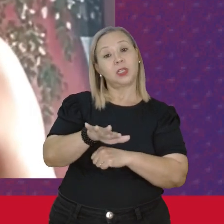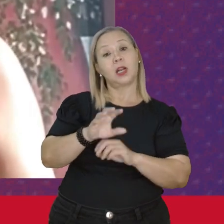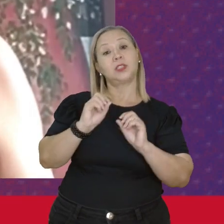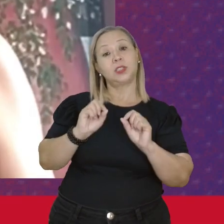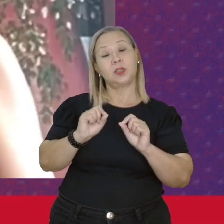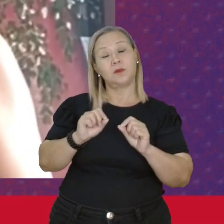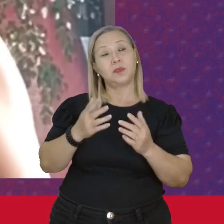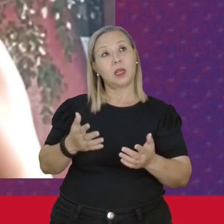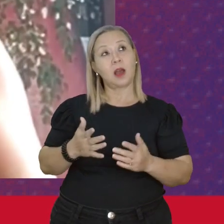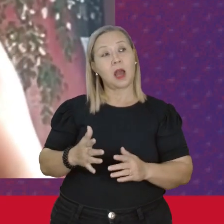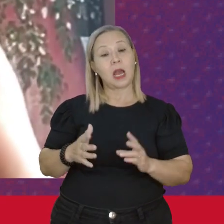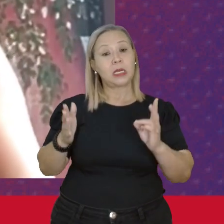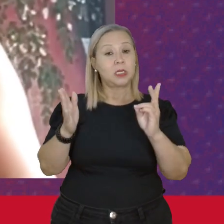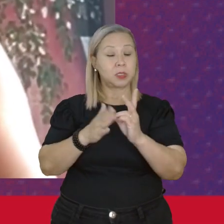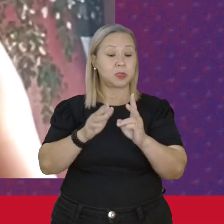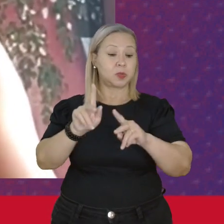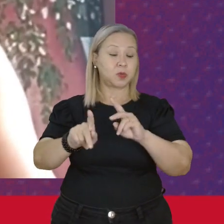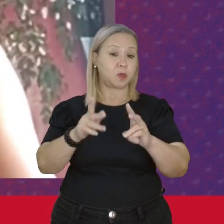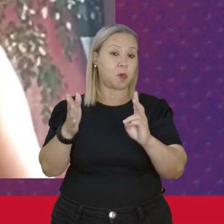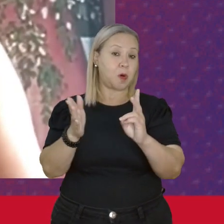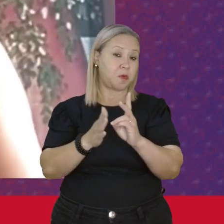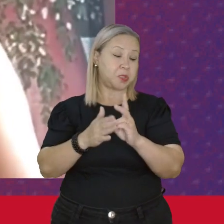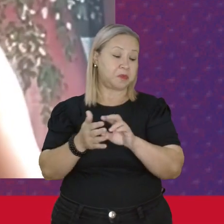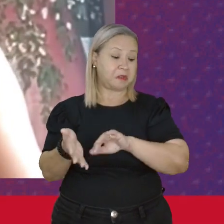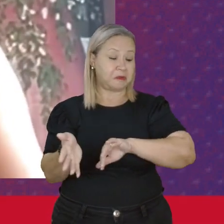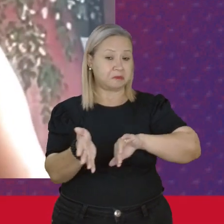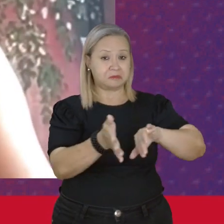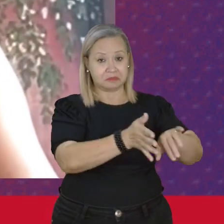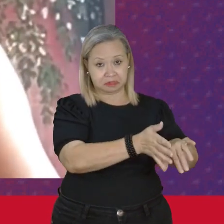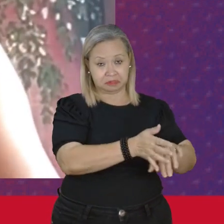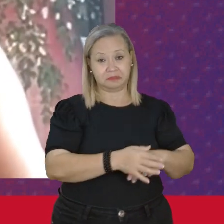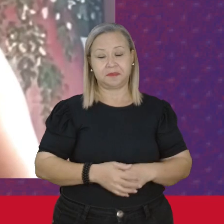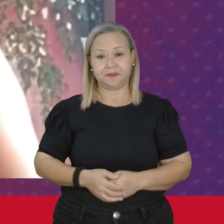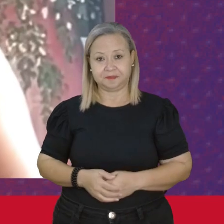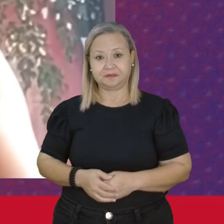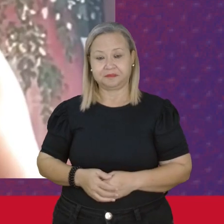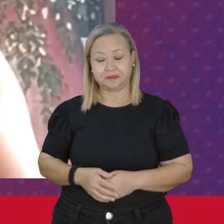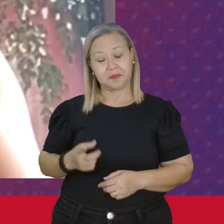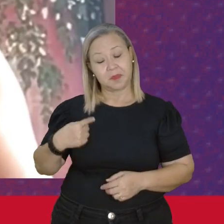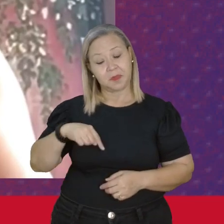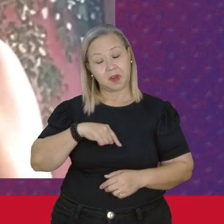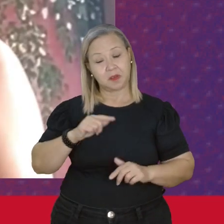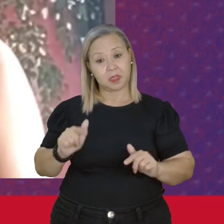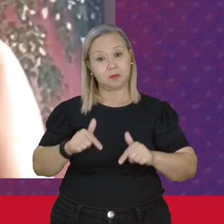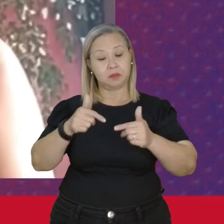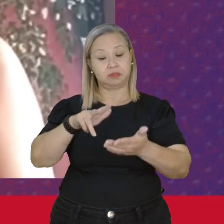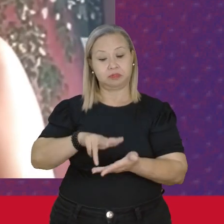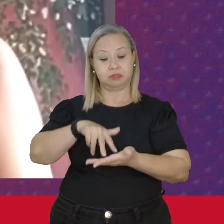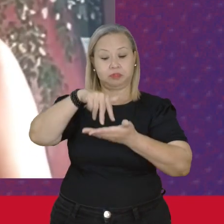periferia Da decisão E agora Nós estamos A frente Desse processo